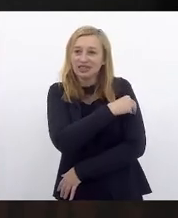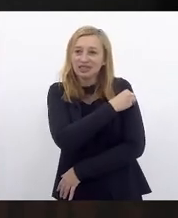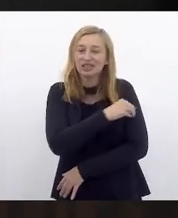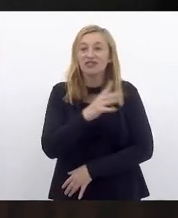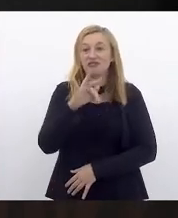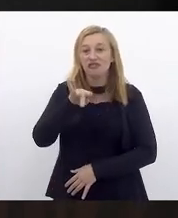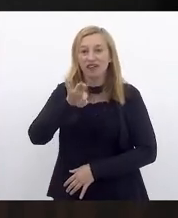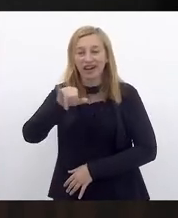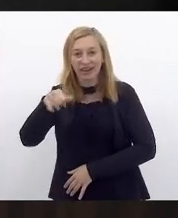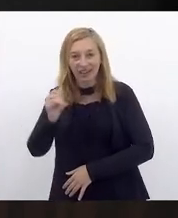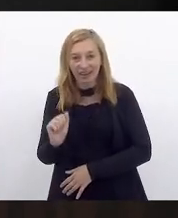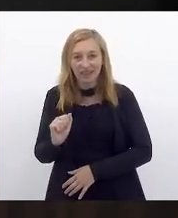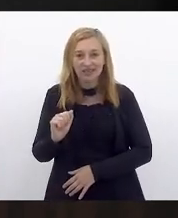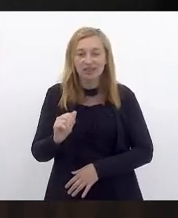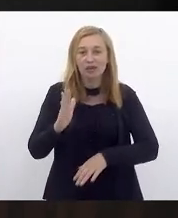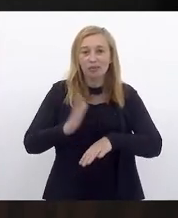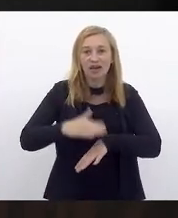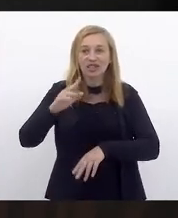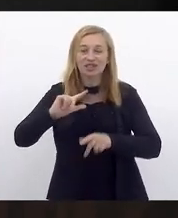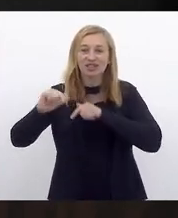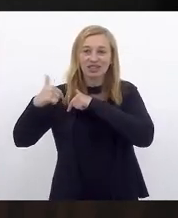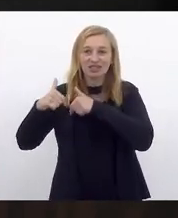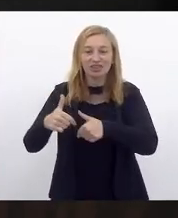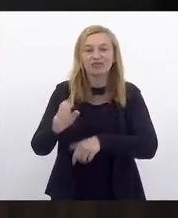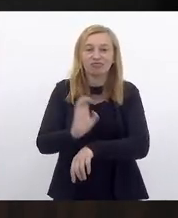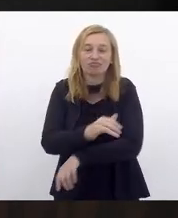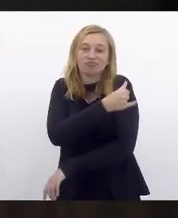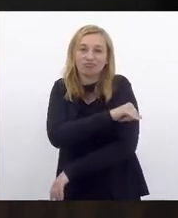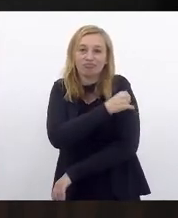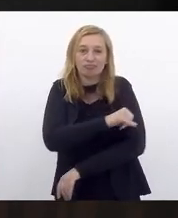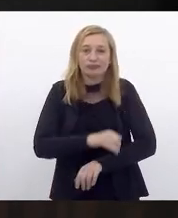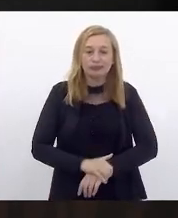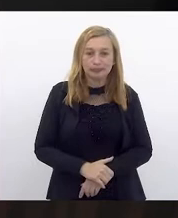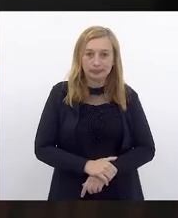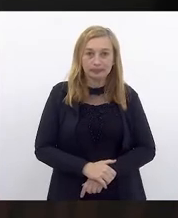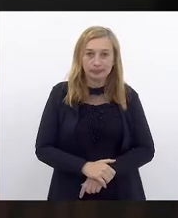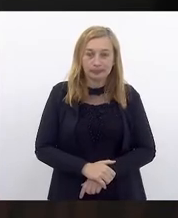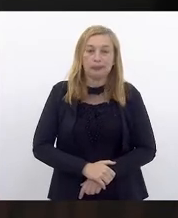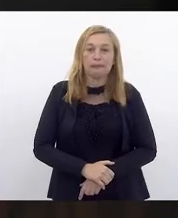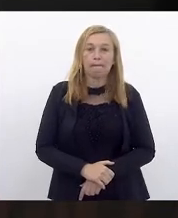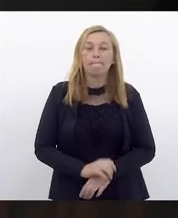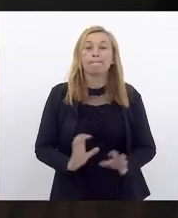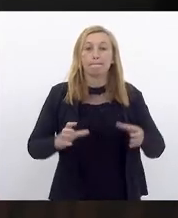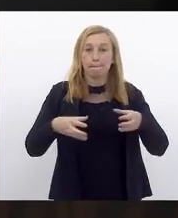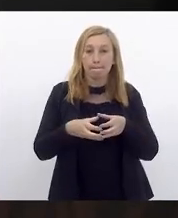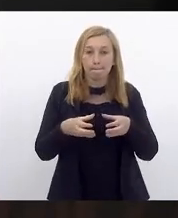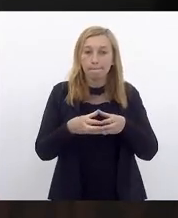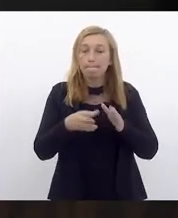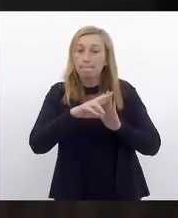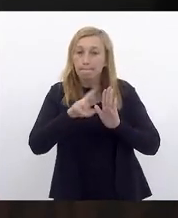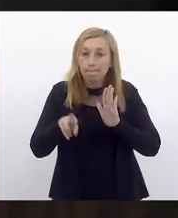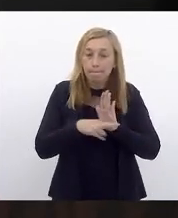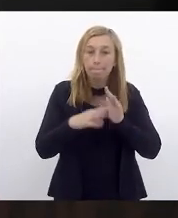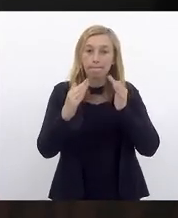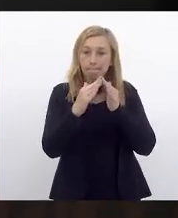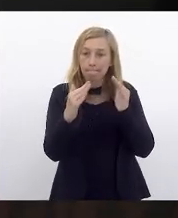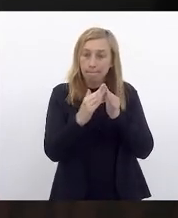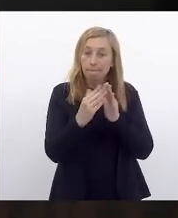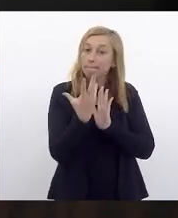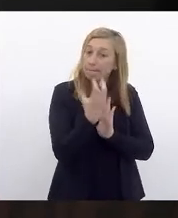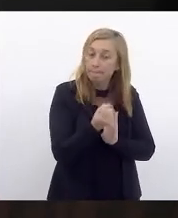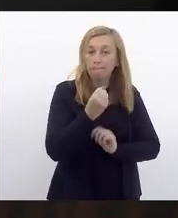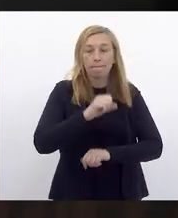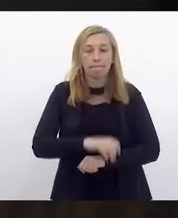Faria, uma das mais tradicionais do Estado do Rio de Janeiro. Aparecer da comissão de normas internas e proposições externas